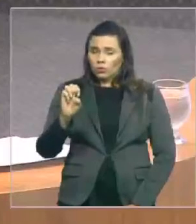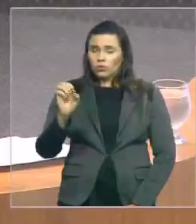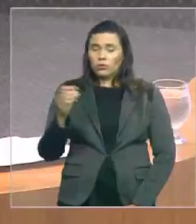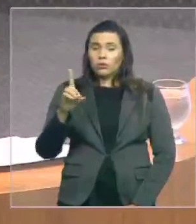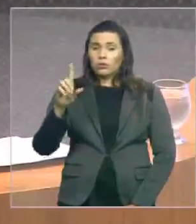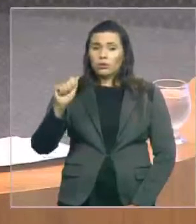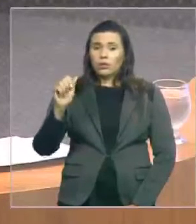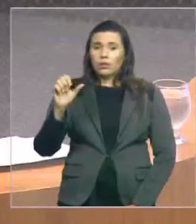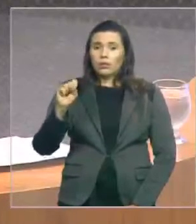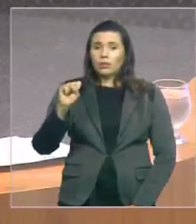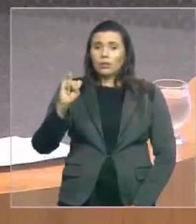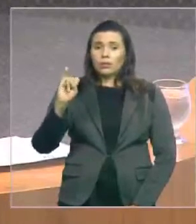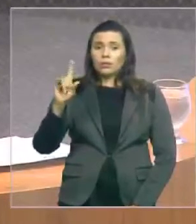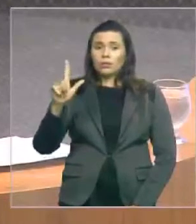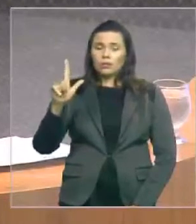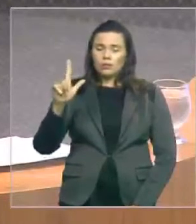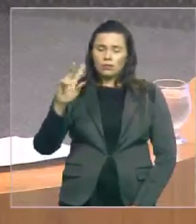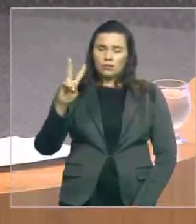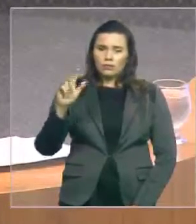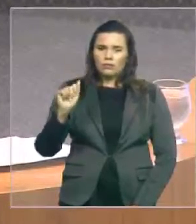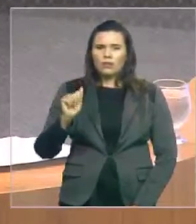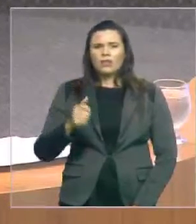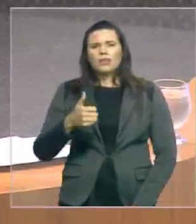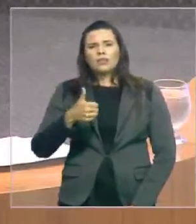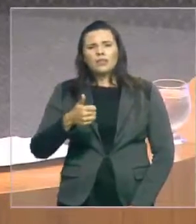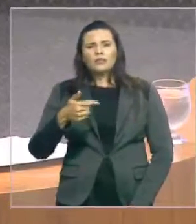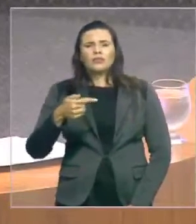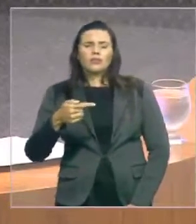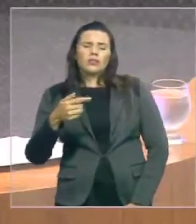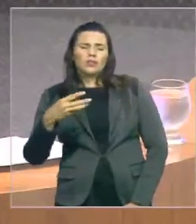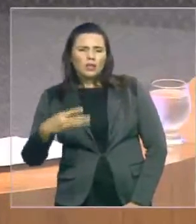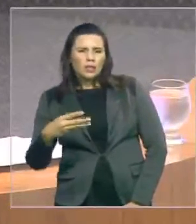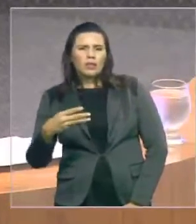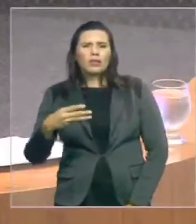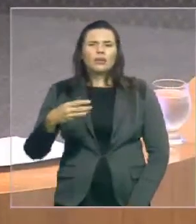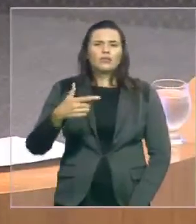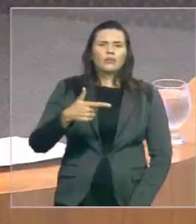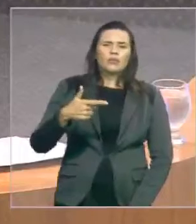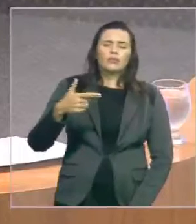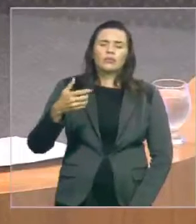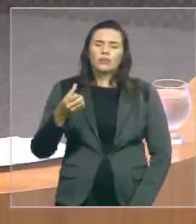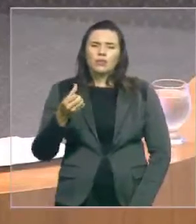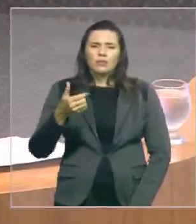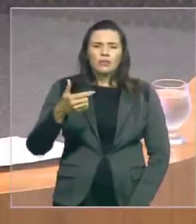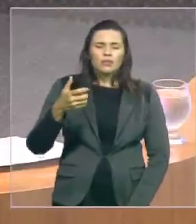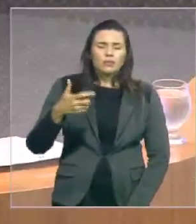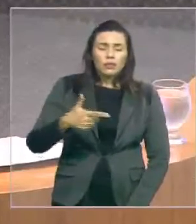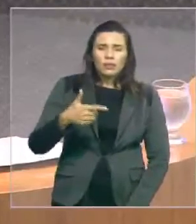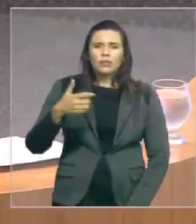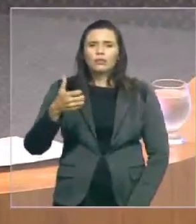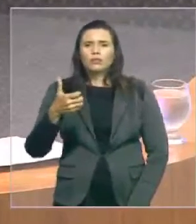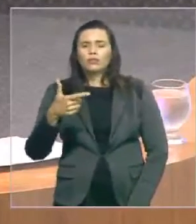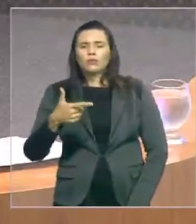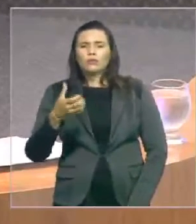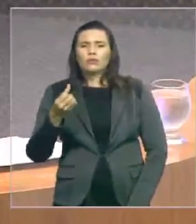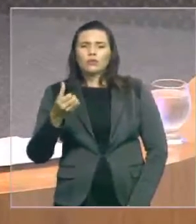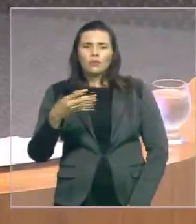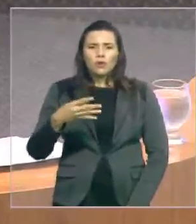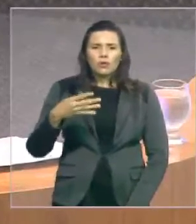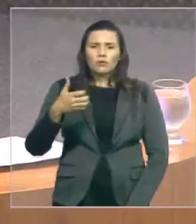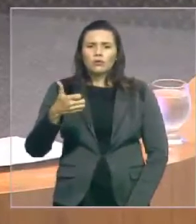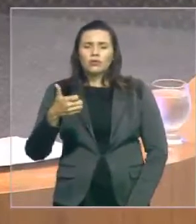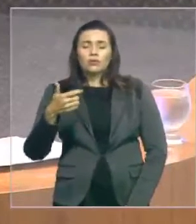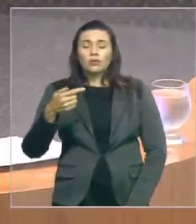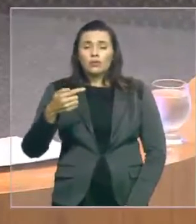183.205, 9.225, 263, 274, 274, 274,